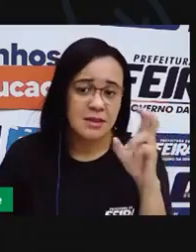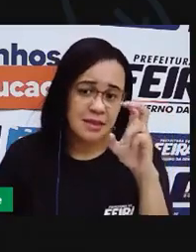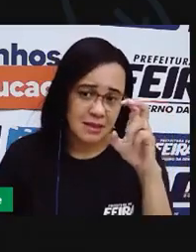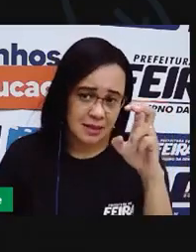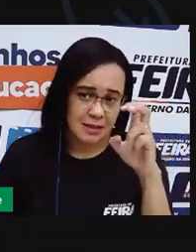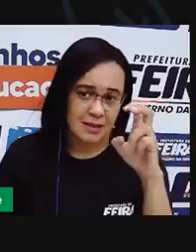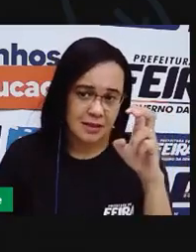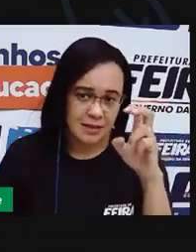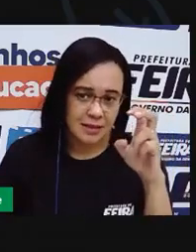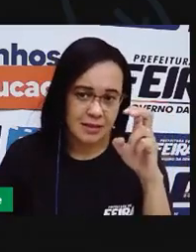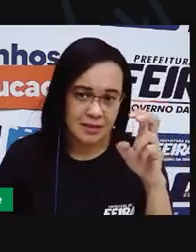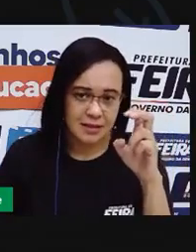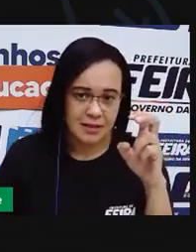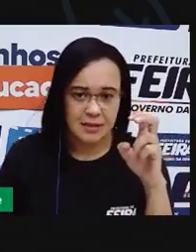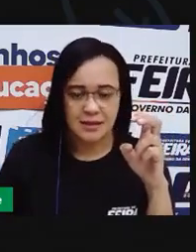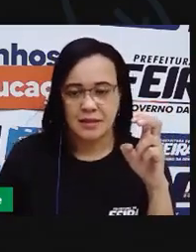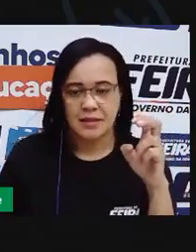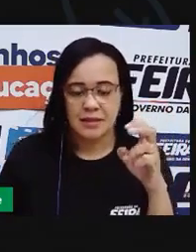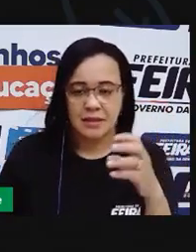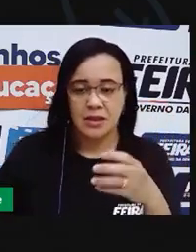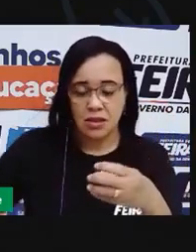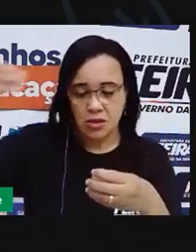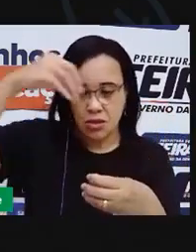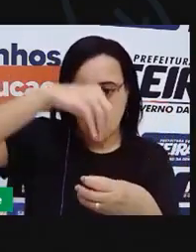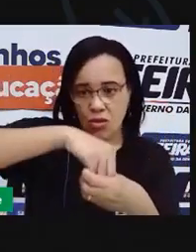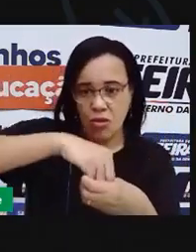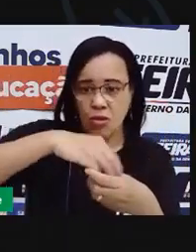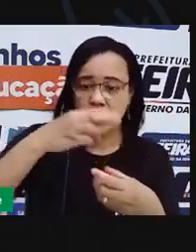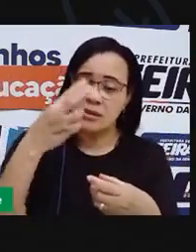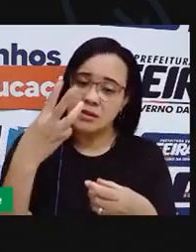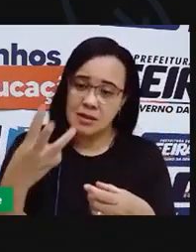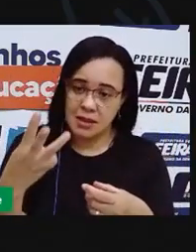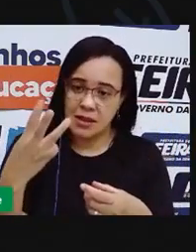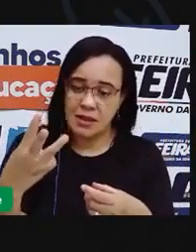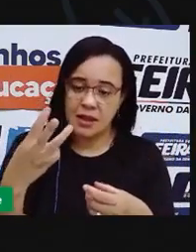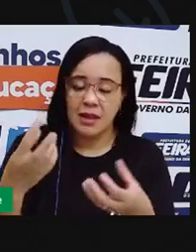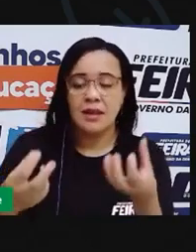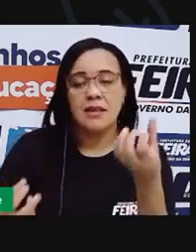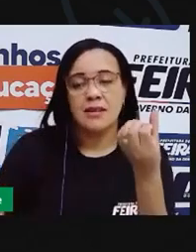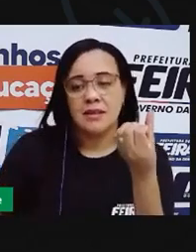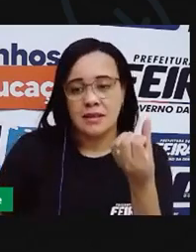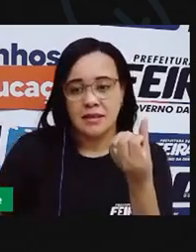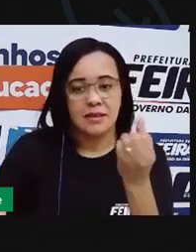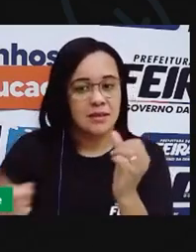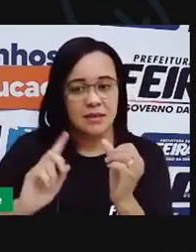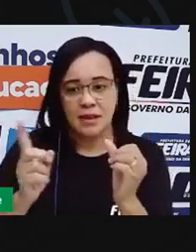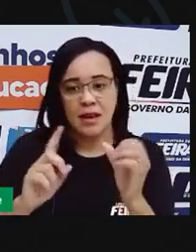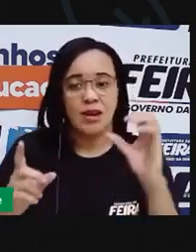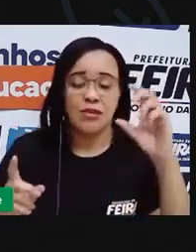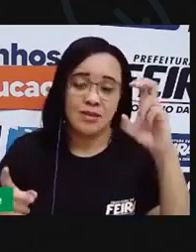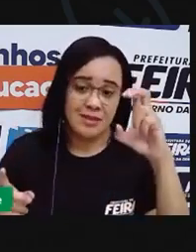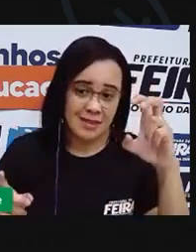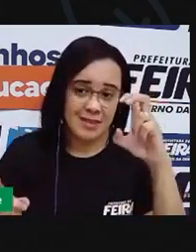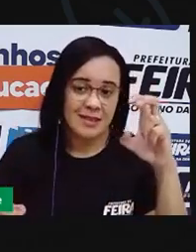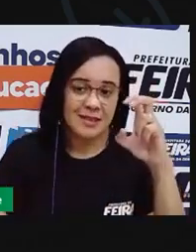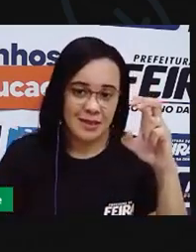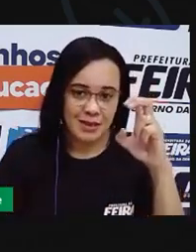eu acrescentei três copos e aqui ficou com quantidade cinco então